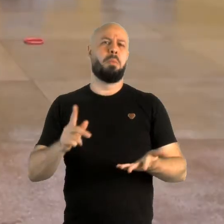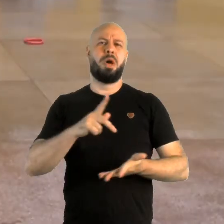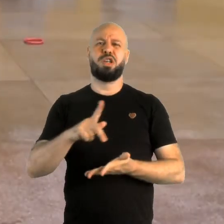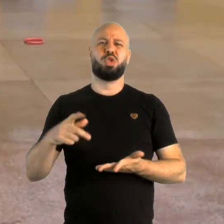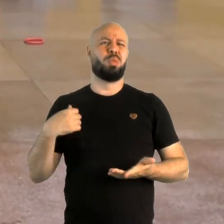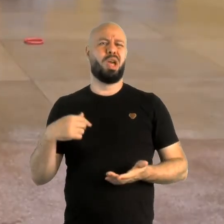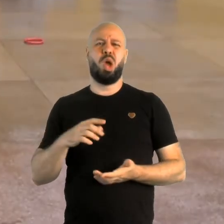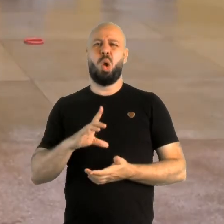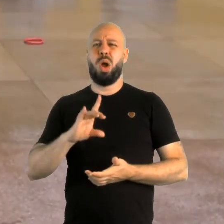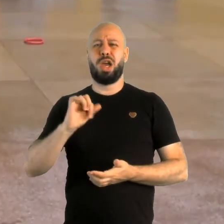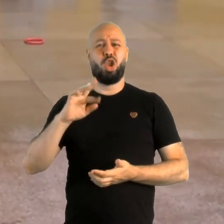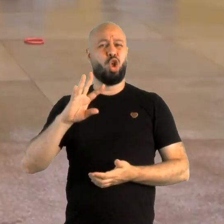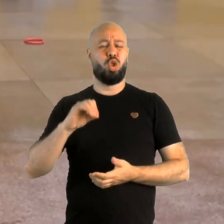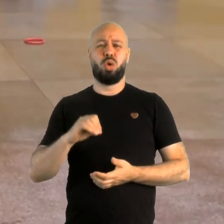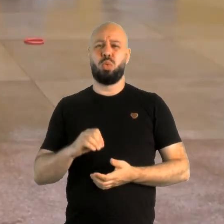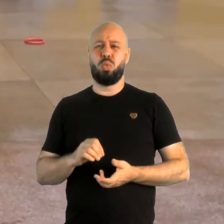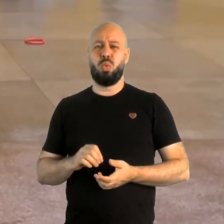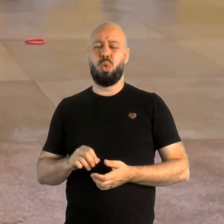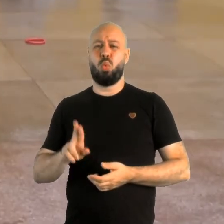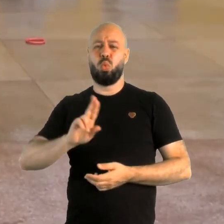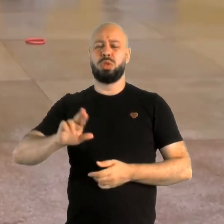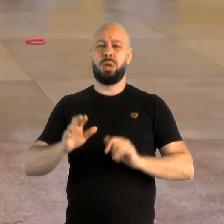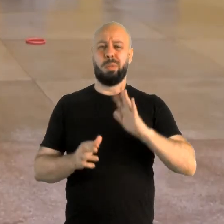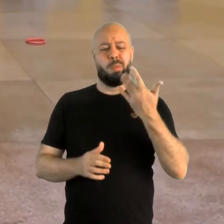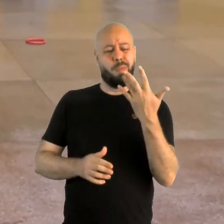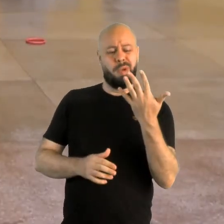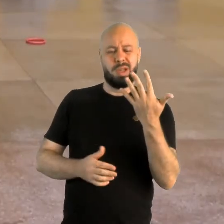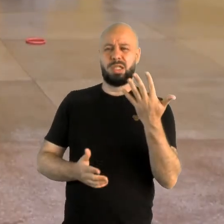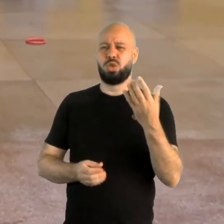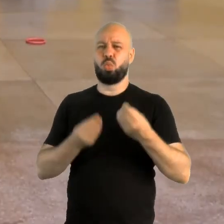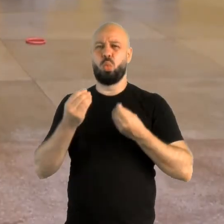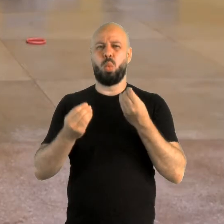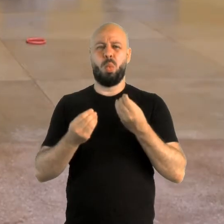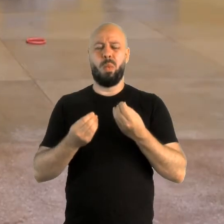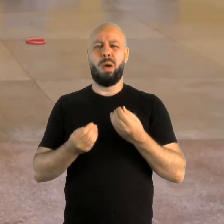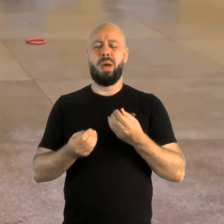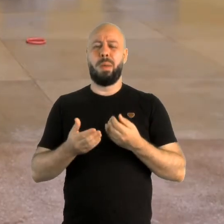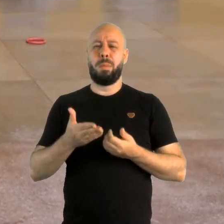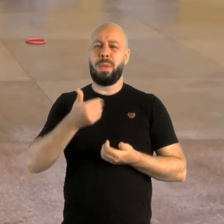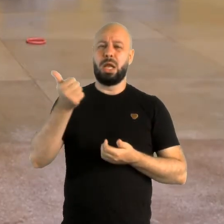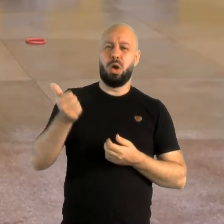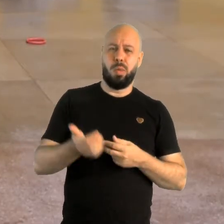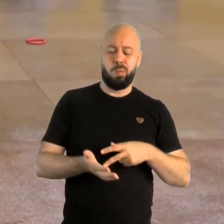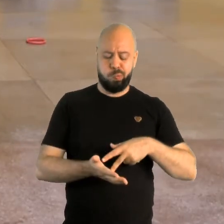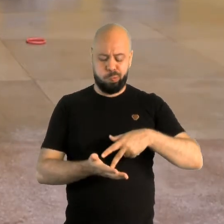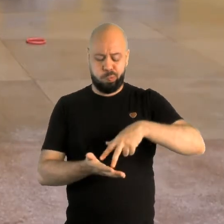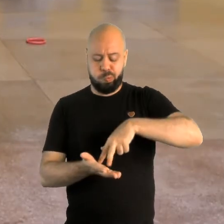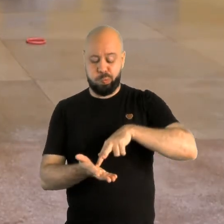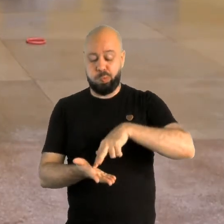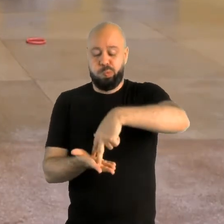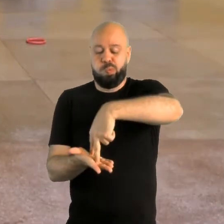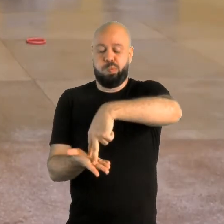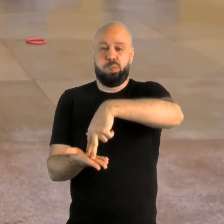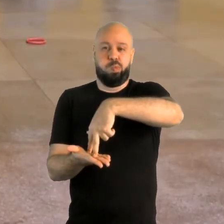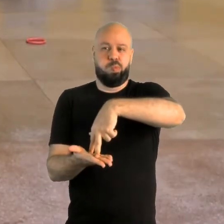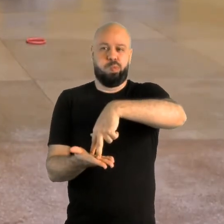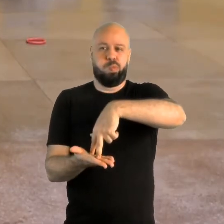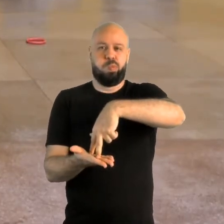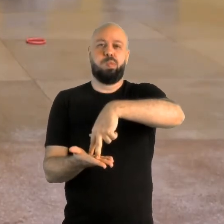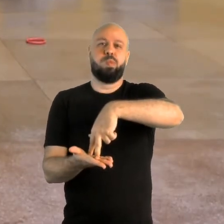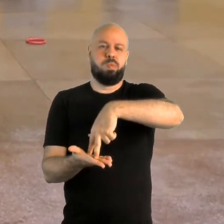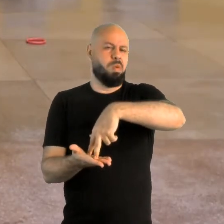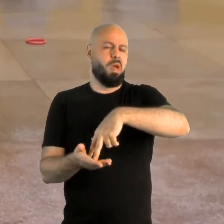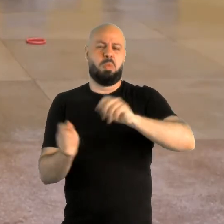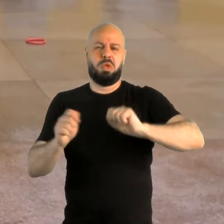eu sou canhoto, eu tenho mais facilidade de fazer esse passe com a minha mão canhota. Sem problema. Giro pra